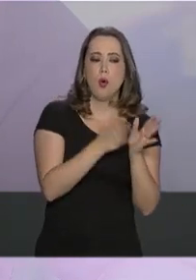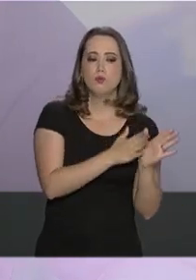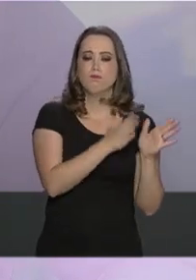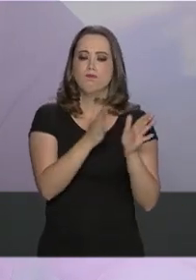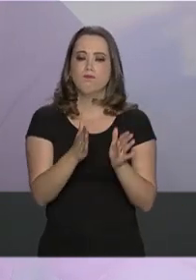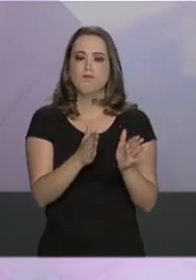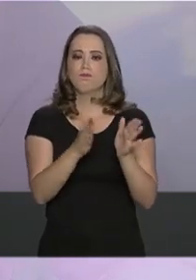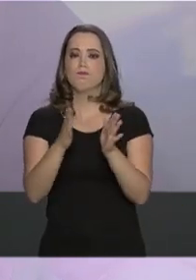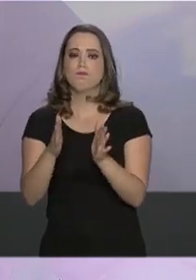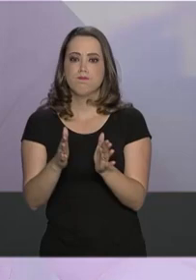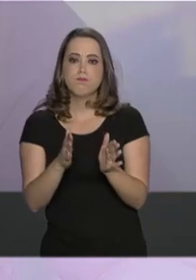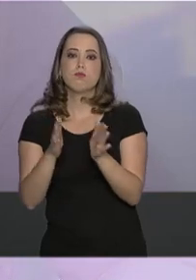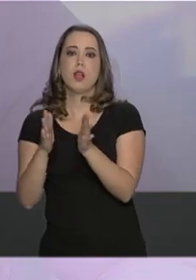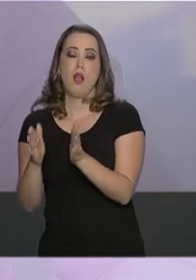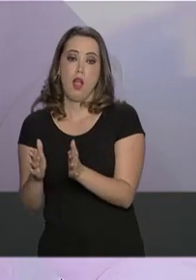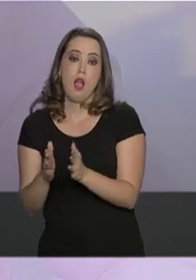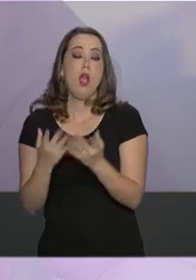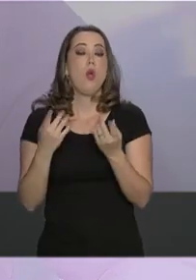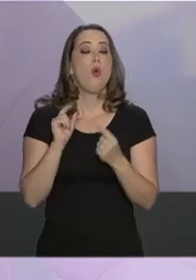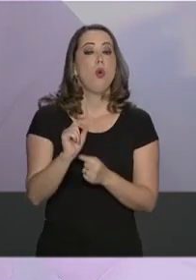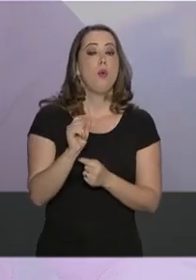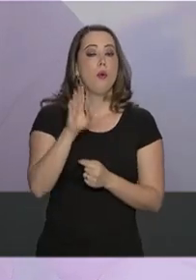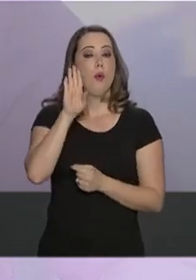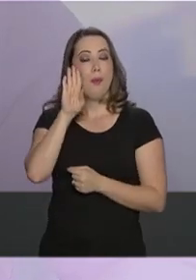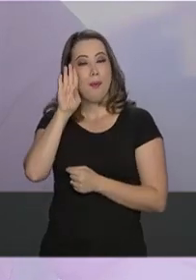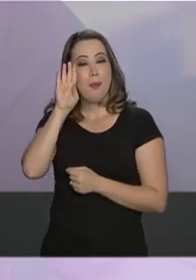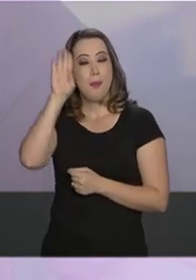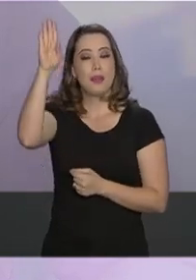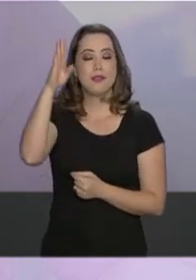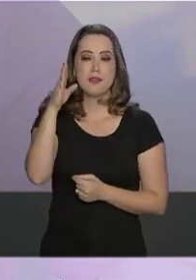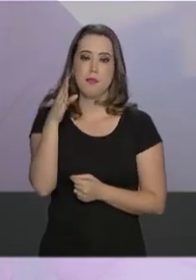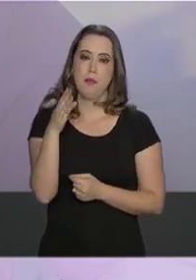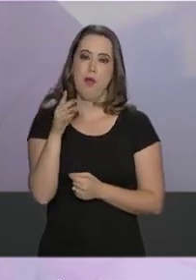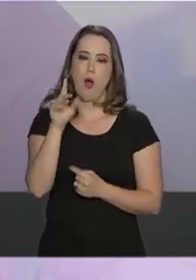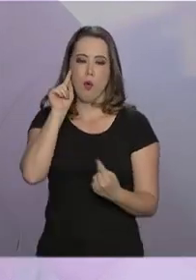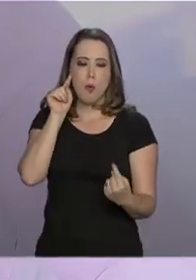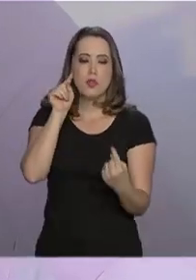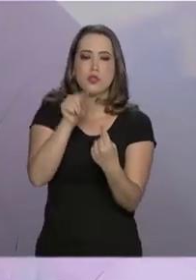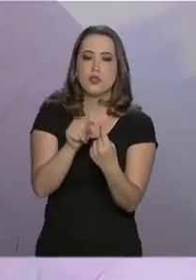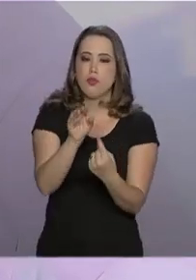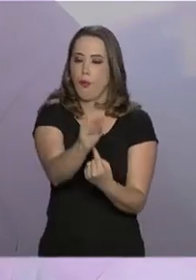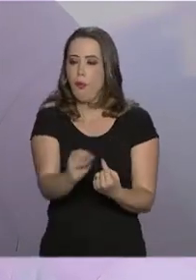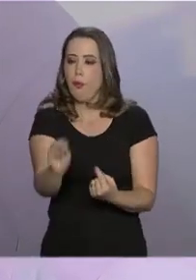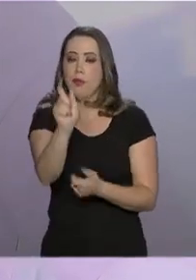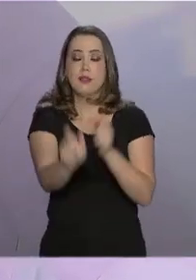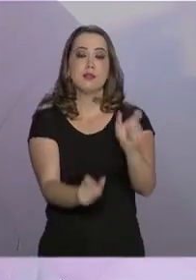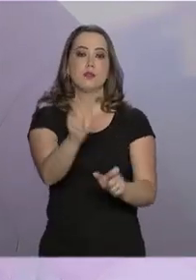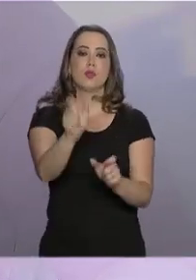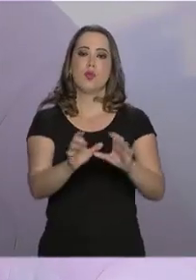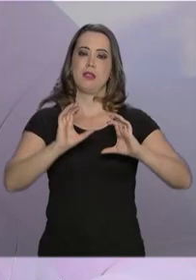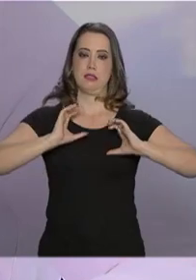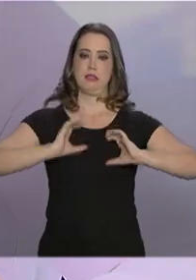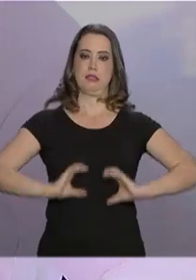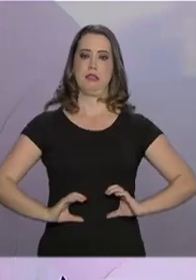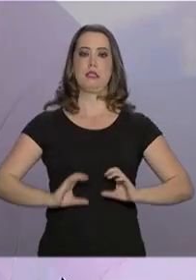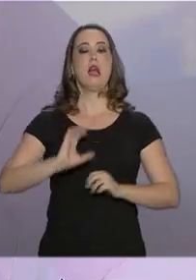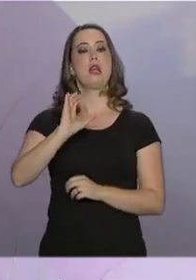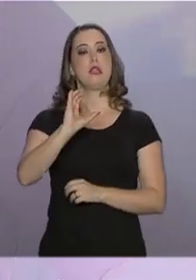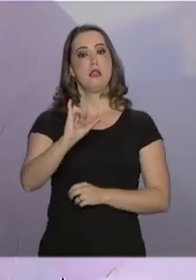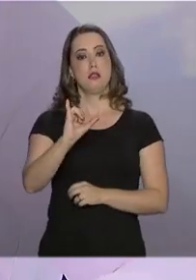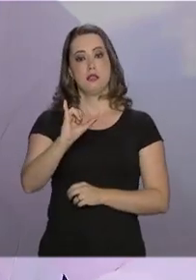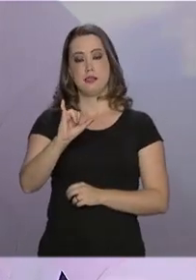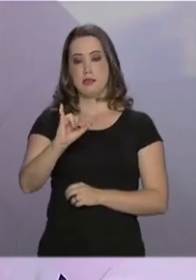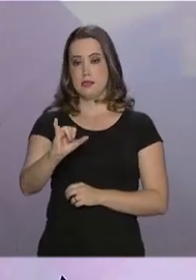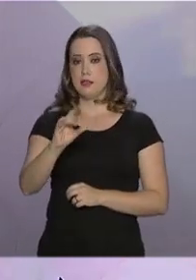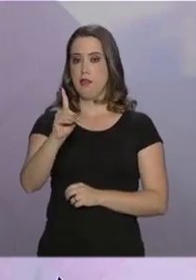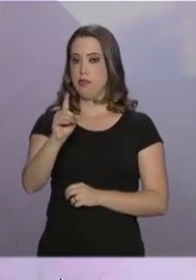Isso tudo sob a ótica do principal cliente do Estado, que é o cidadão. Então, para nós, a modernização